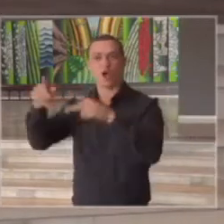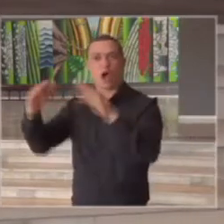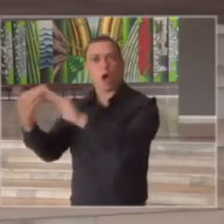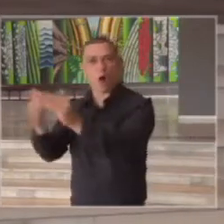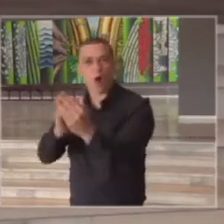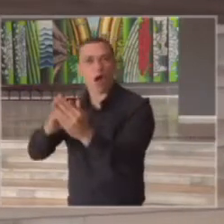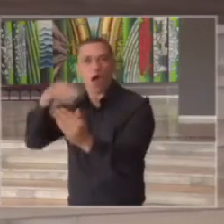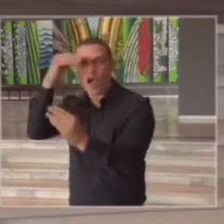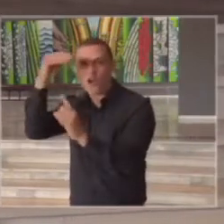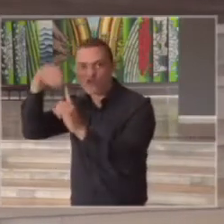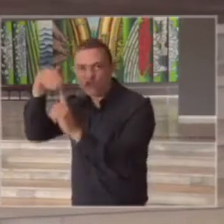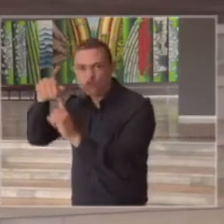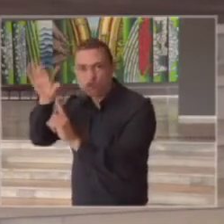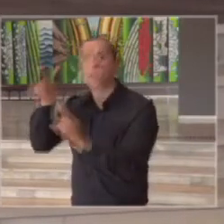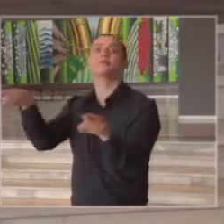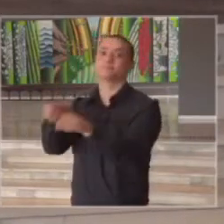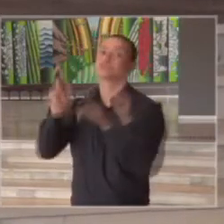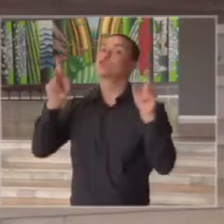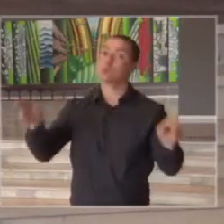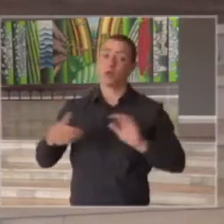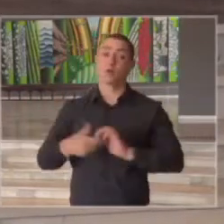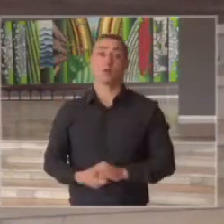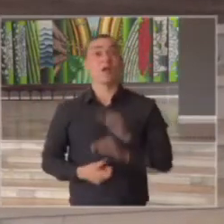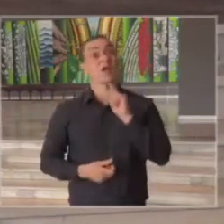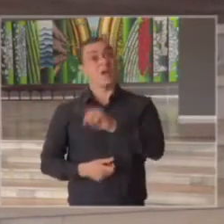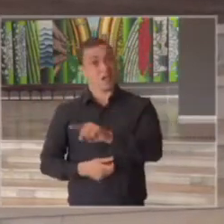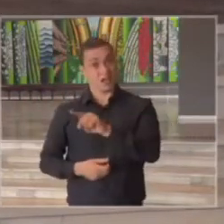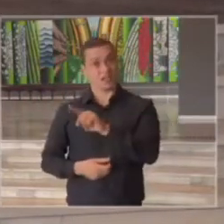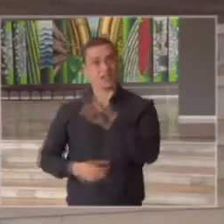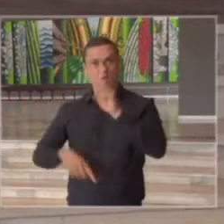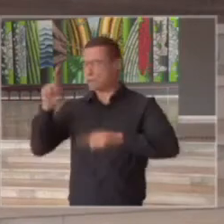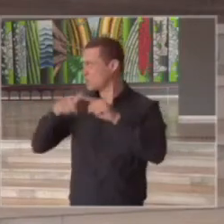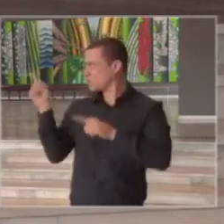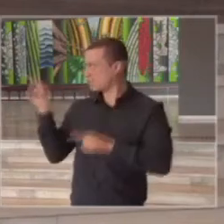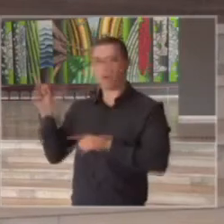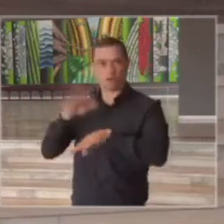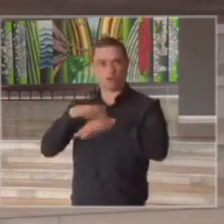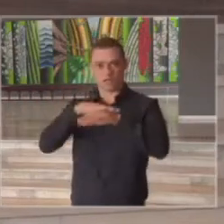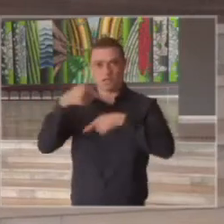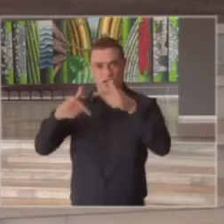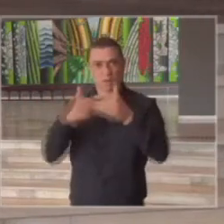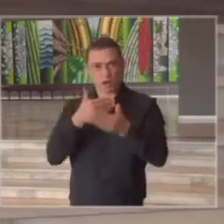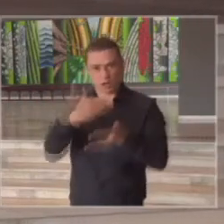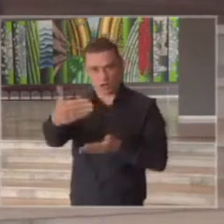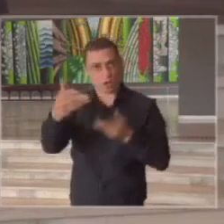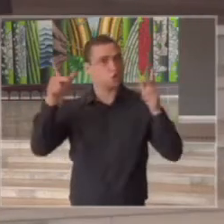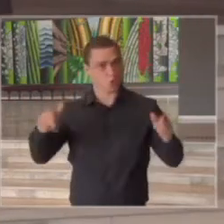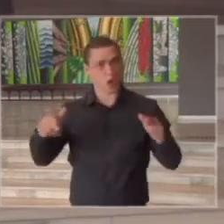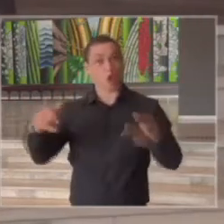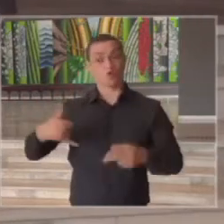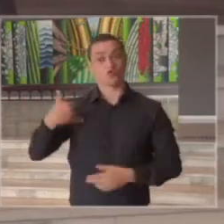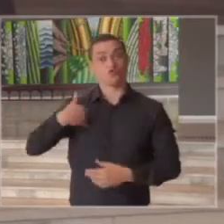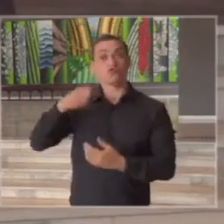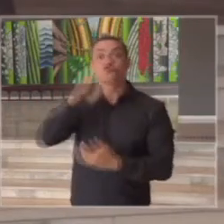então esse é um exemplo de material que acompanha as nossas ações especificamente para idosos